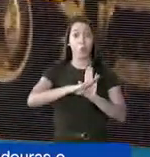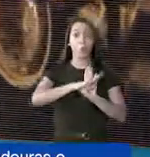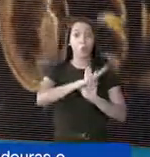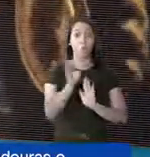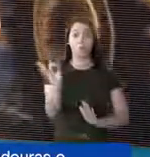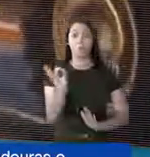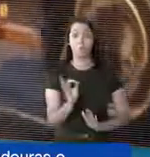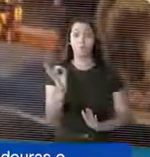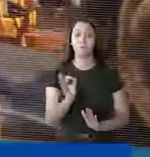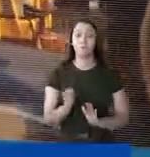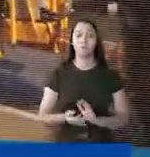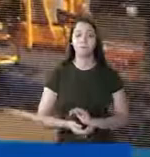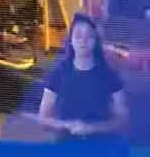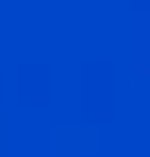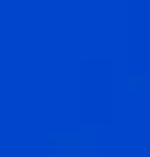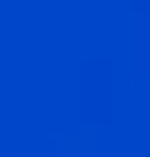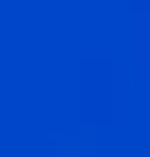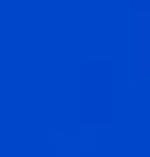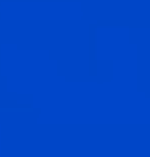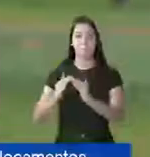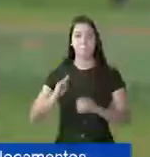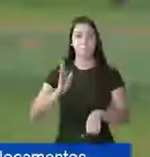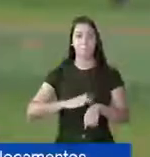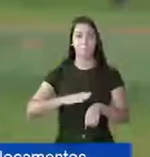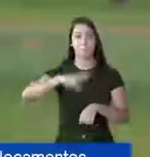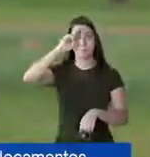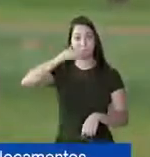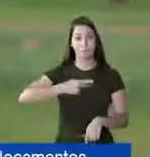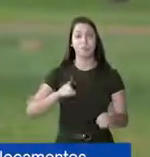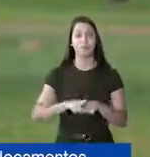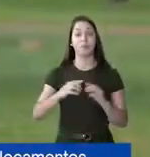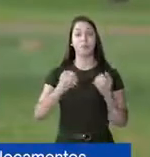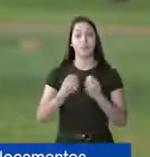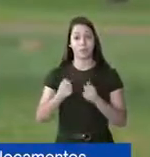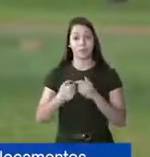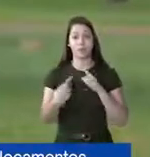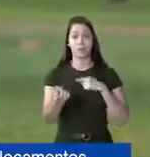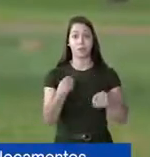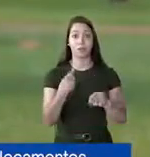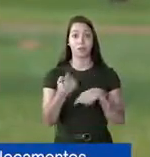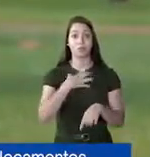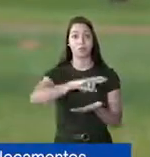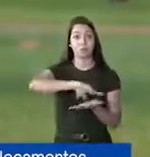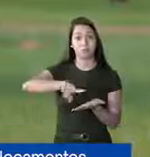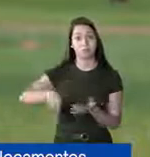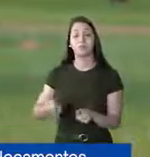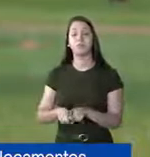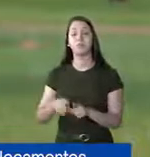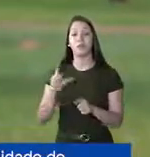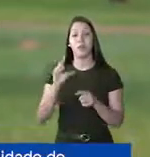soluções duradouras e planejadas. Bairros mais autossuficientes, transporte multimodal e menos